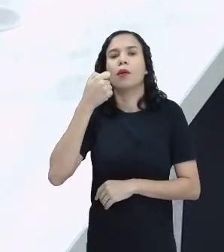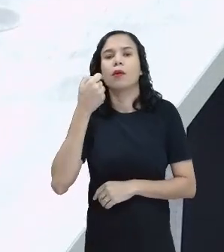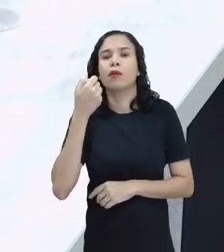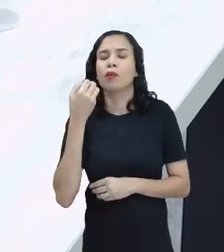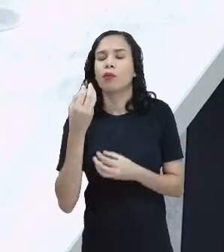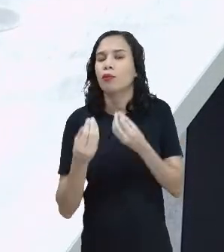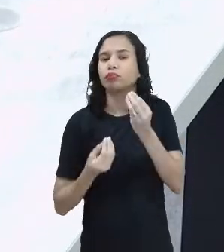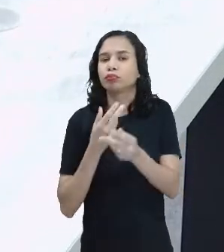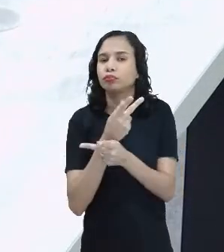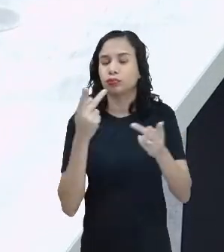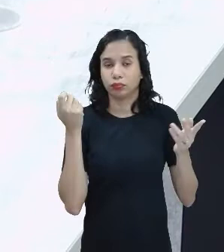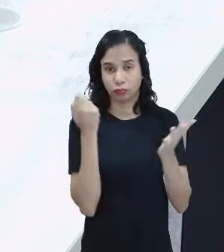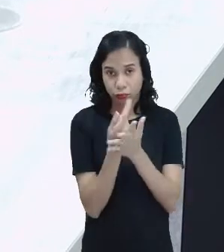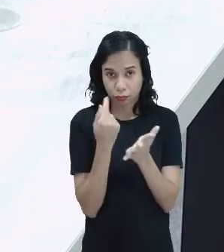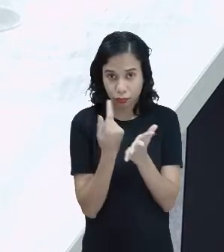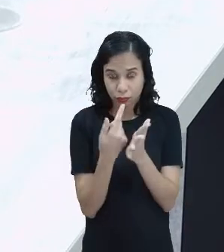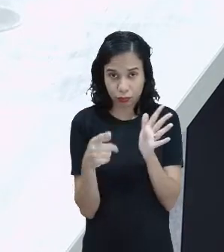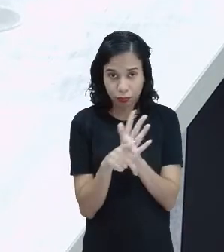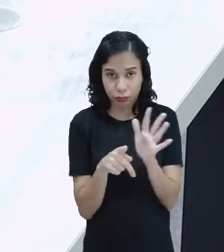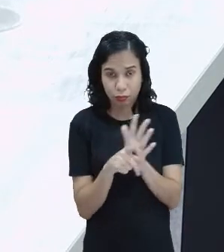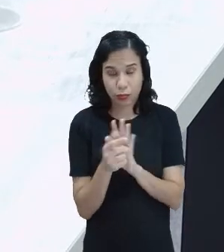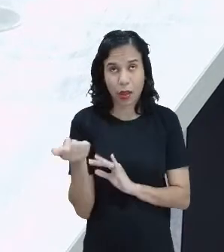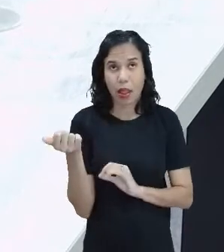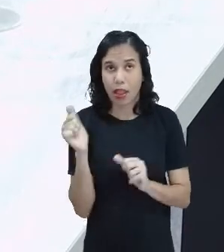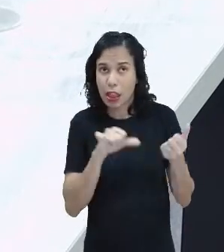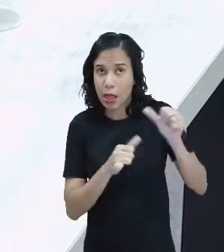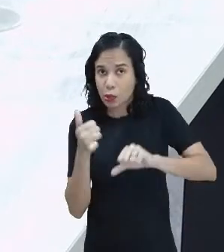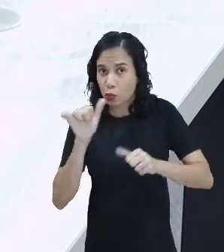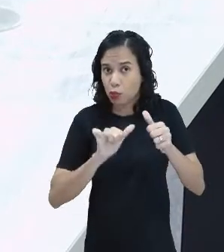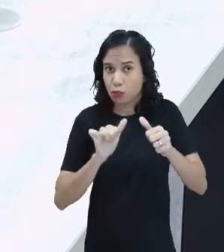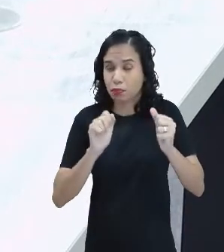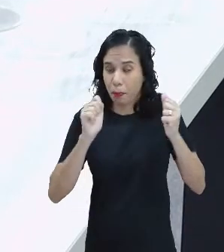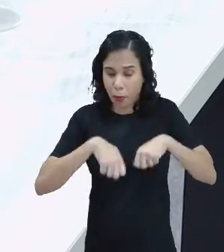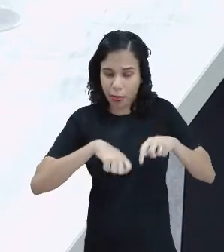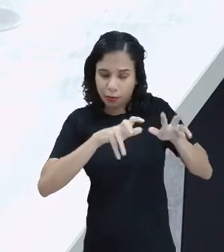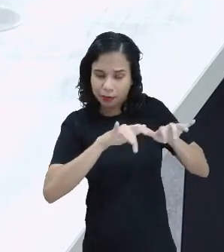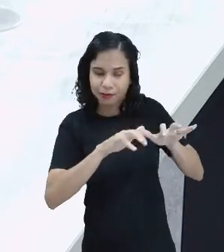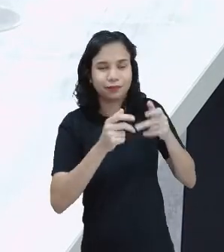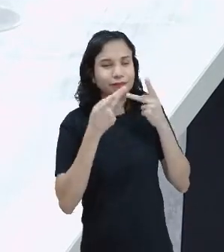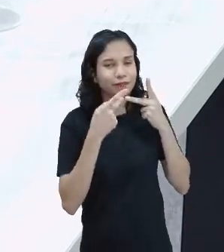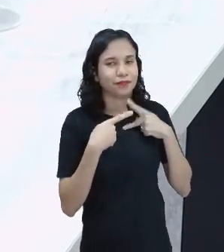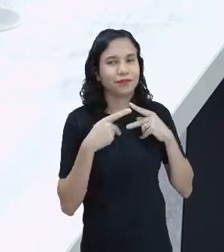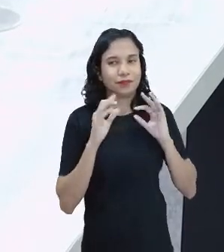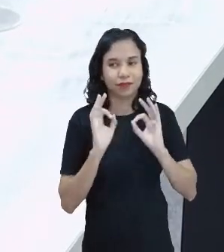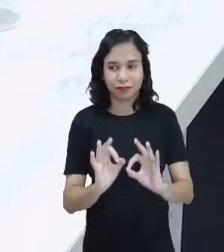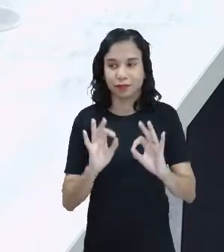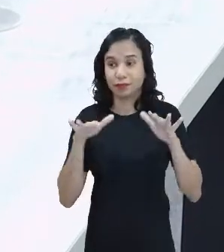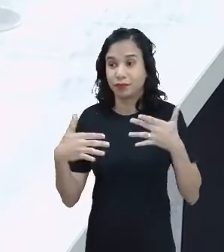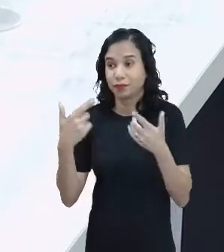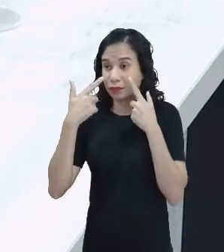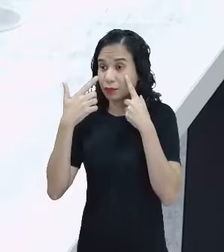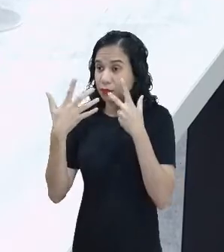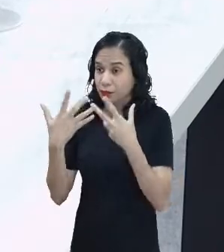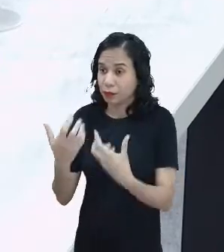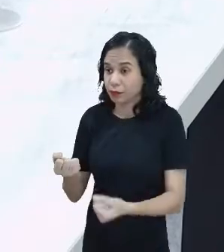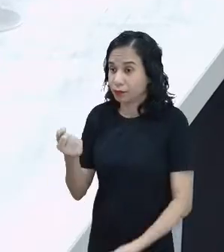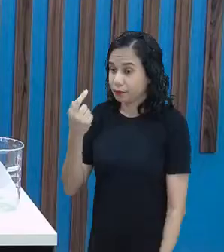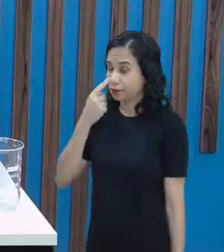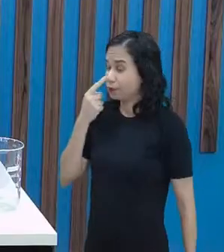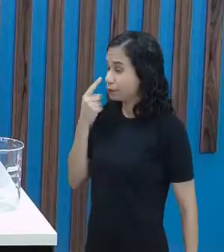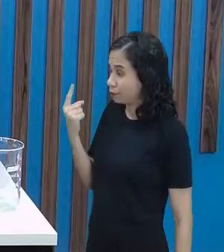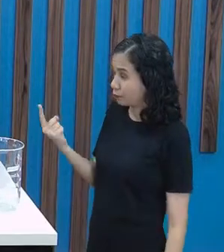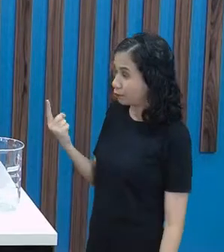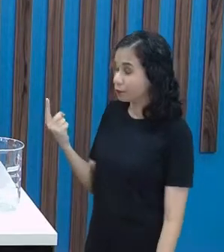que é que vocês costumam comprar em líquido? Coloca aí no chat para dizer para mim. Então, vamos lá. Eu trouxe